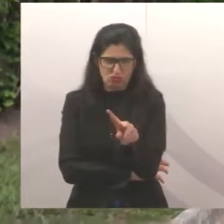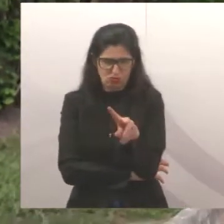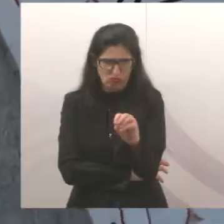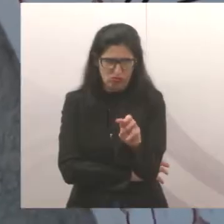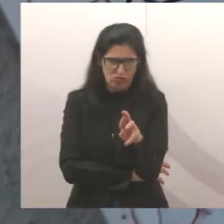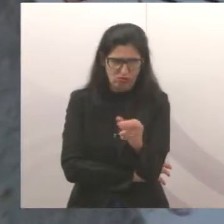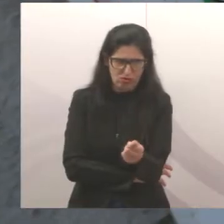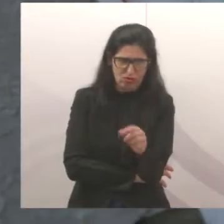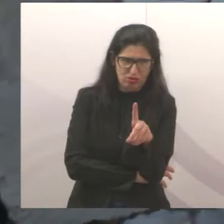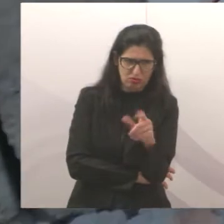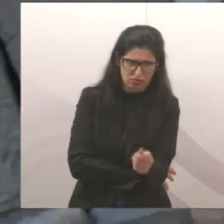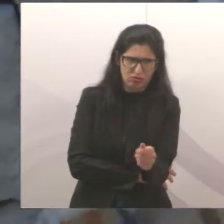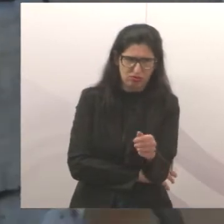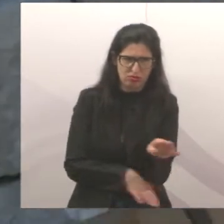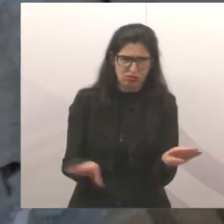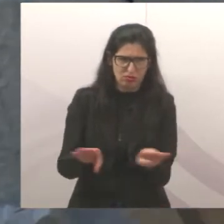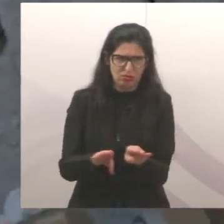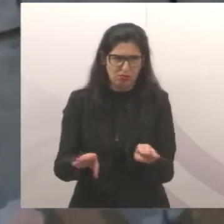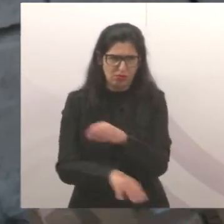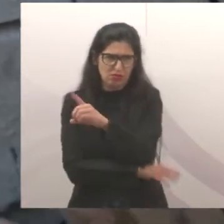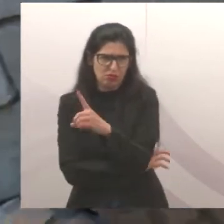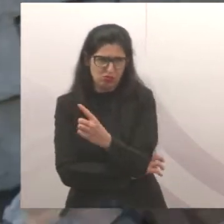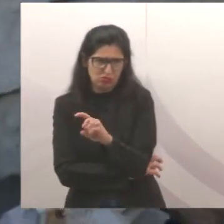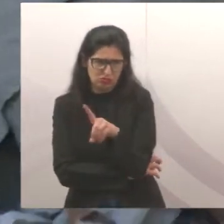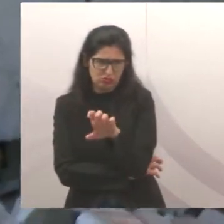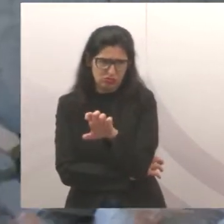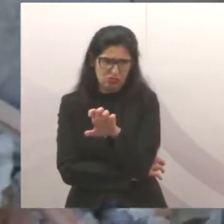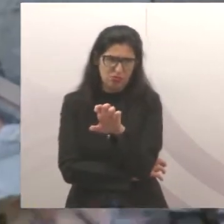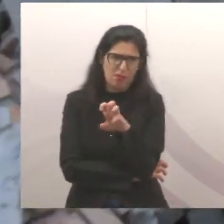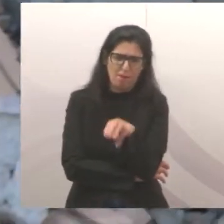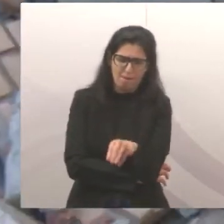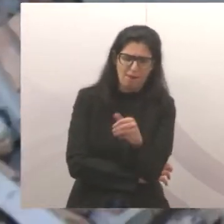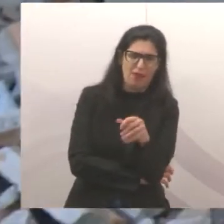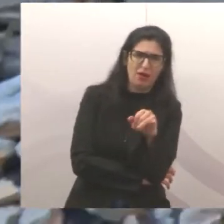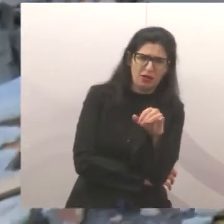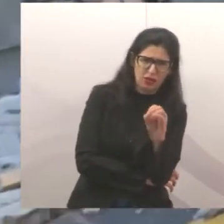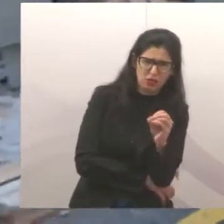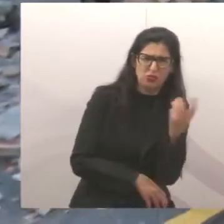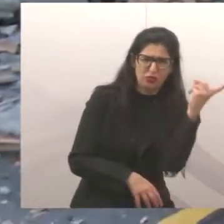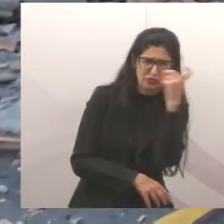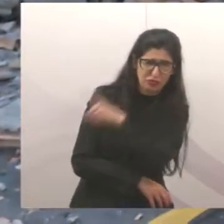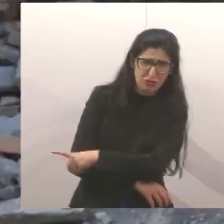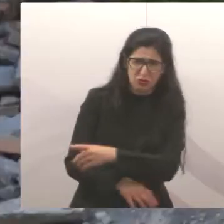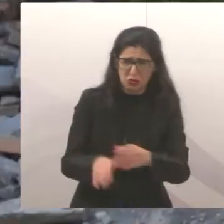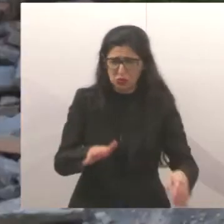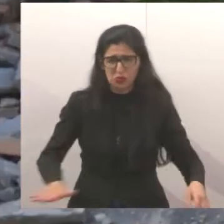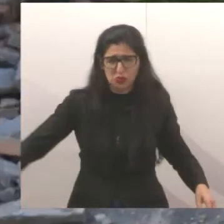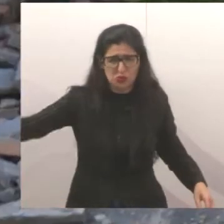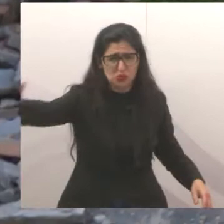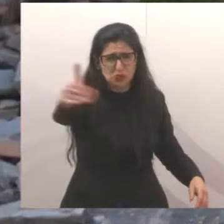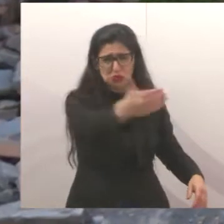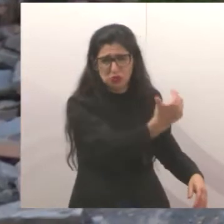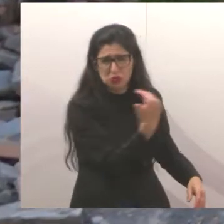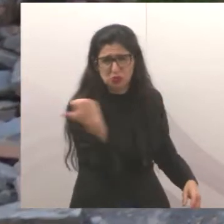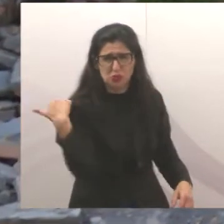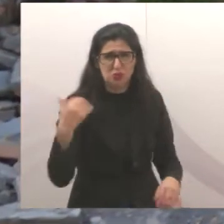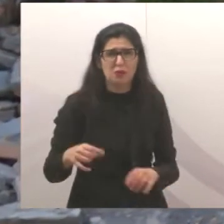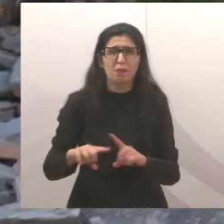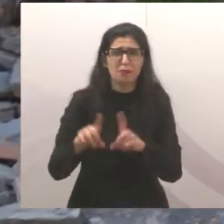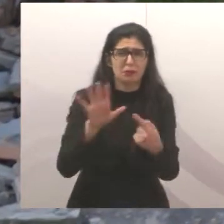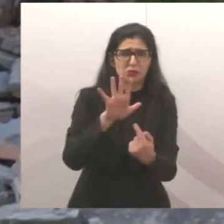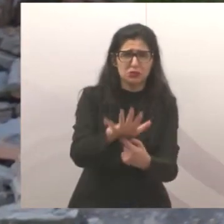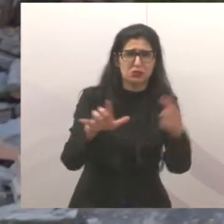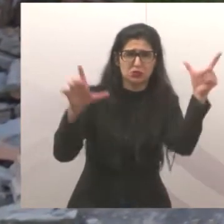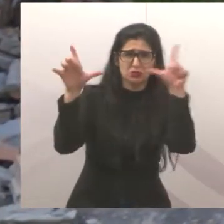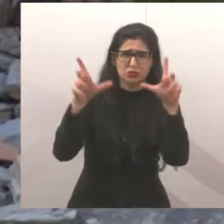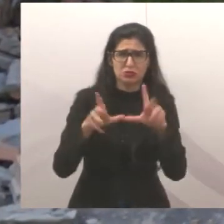maio, porque não dá para fazer essa volta aqui e lá. E aí fica muito difícil. Mas eu vou mostrar na TV Câmara